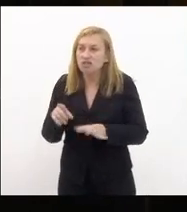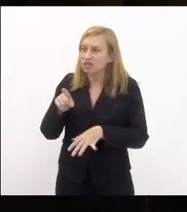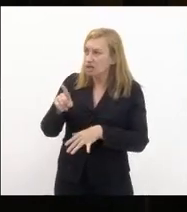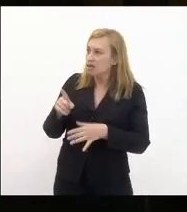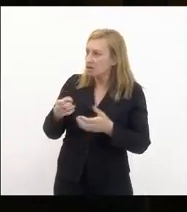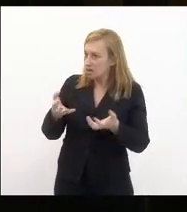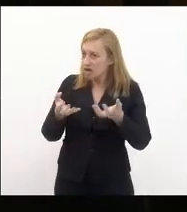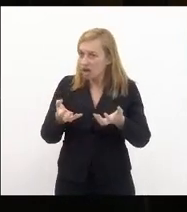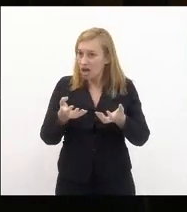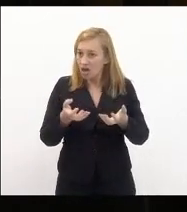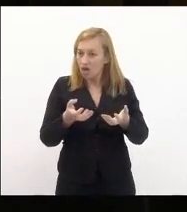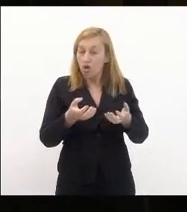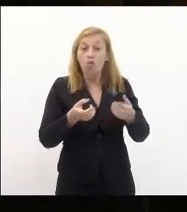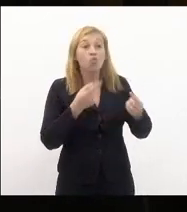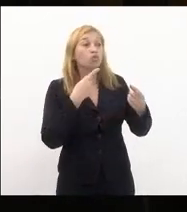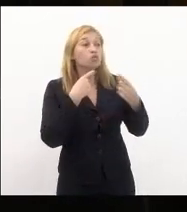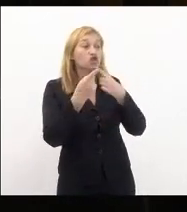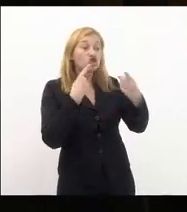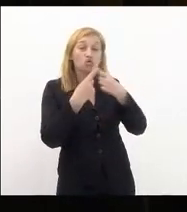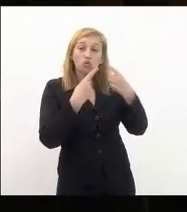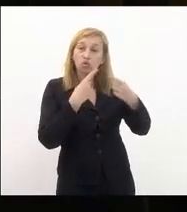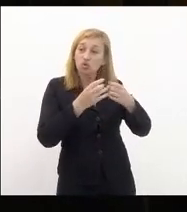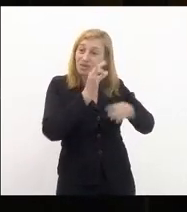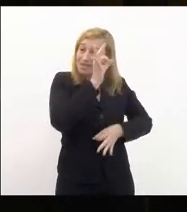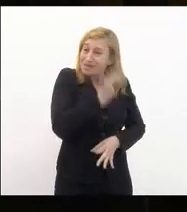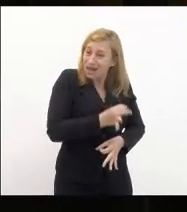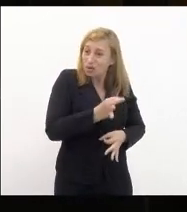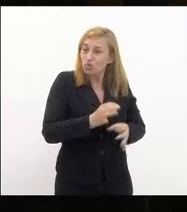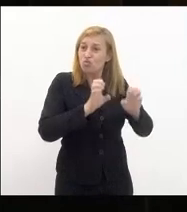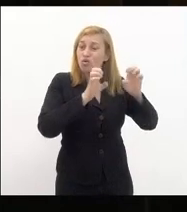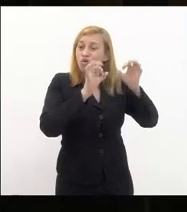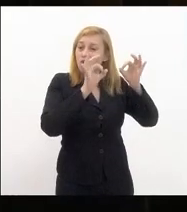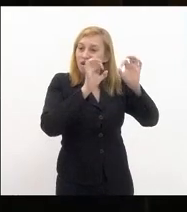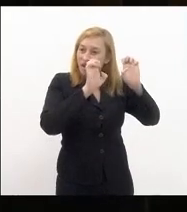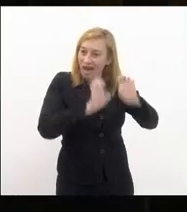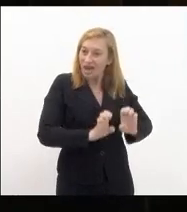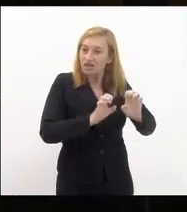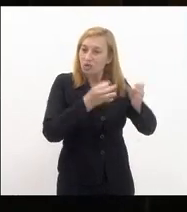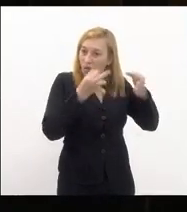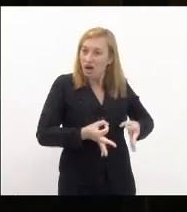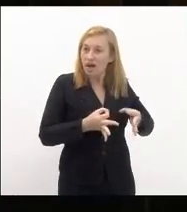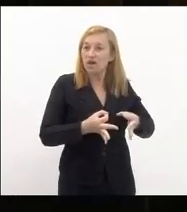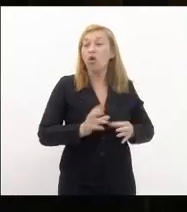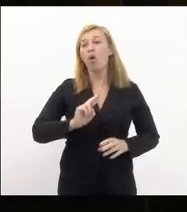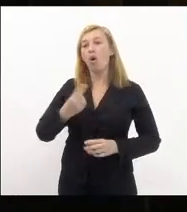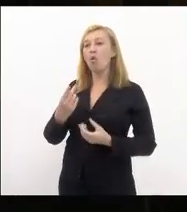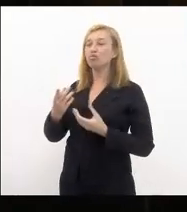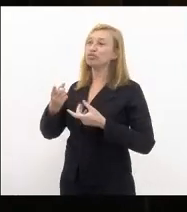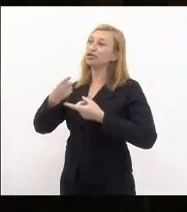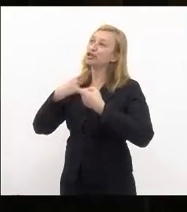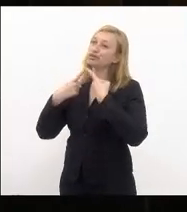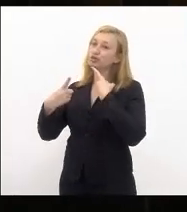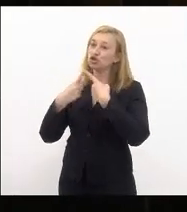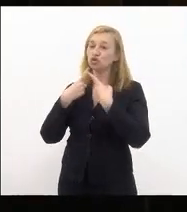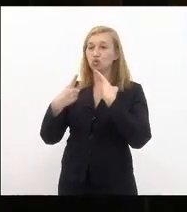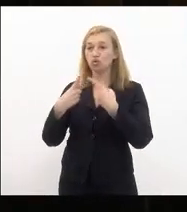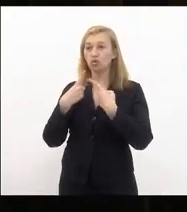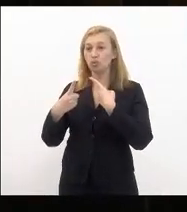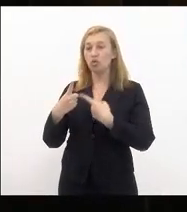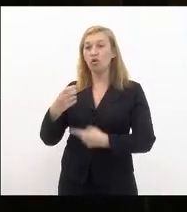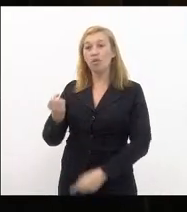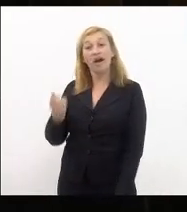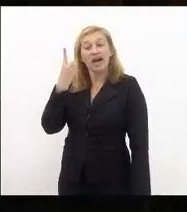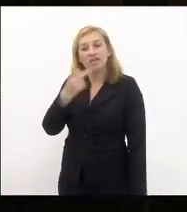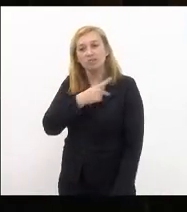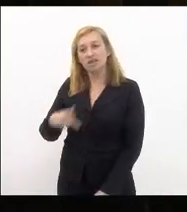um discurso firme enérgico e coerente ou preferem um discurso como a que proferiu a ex